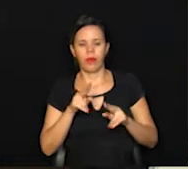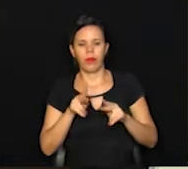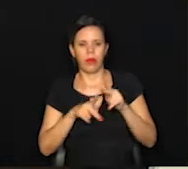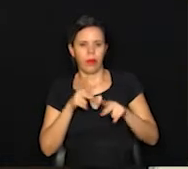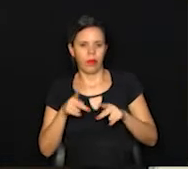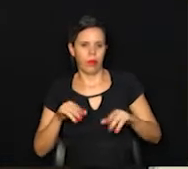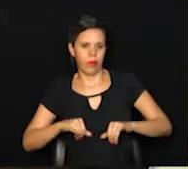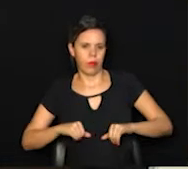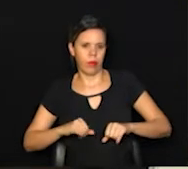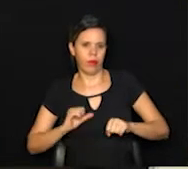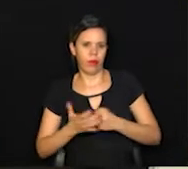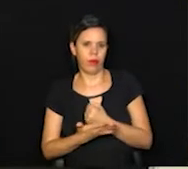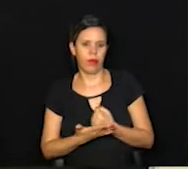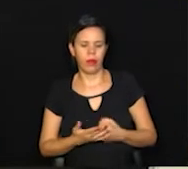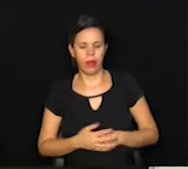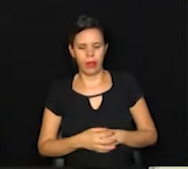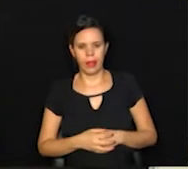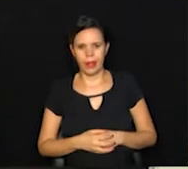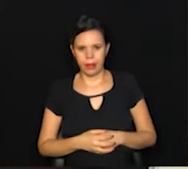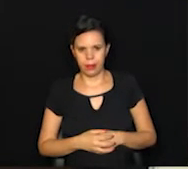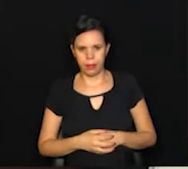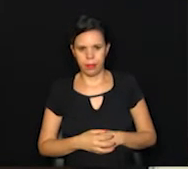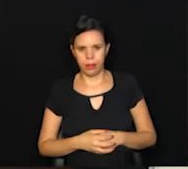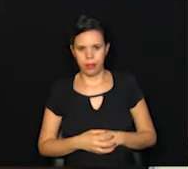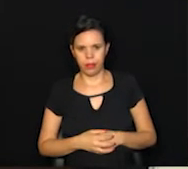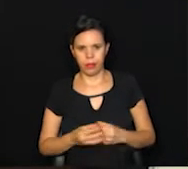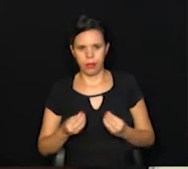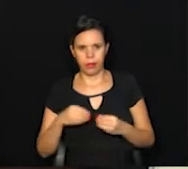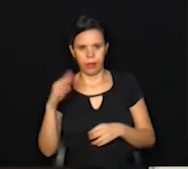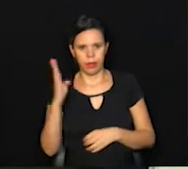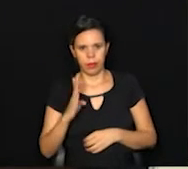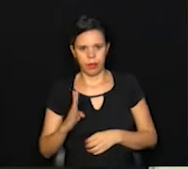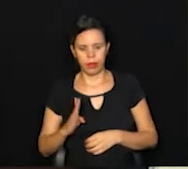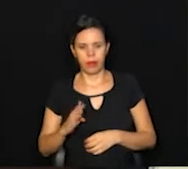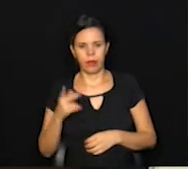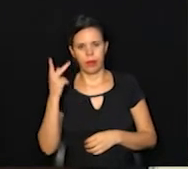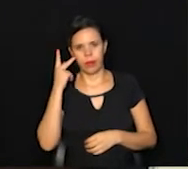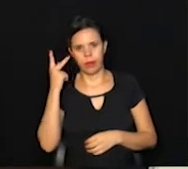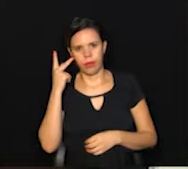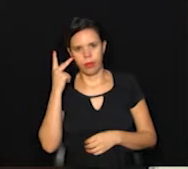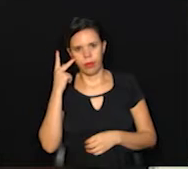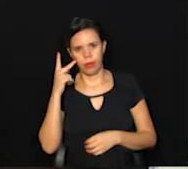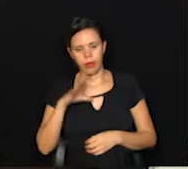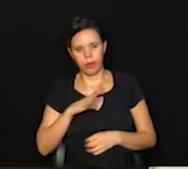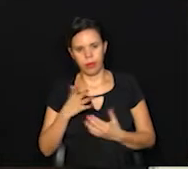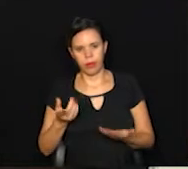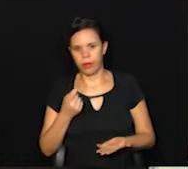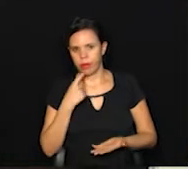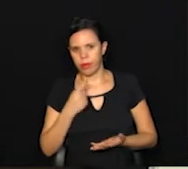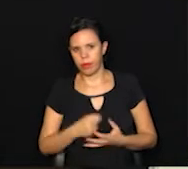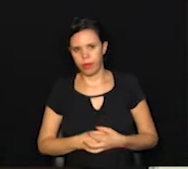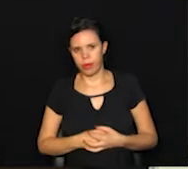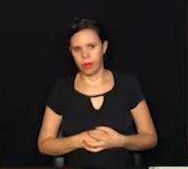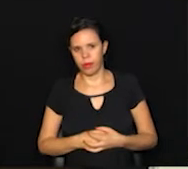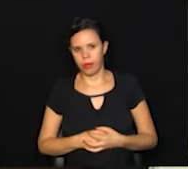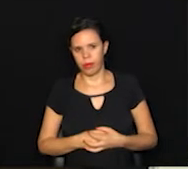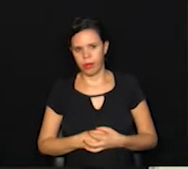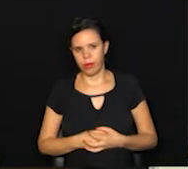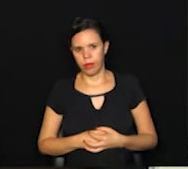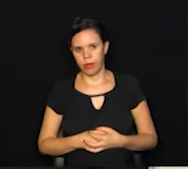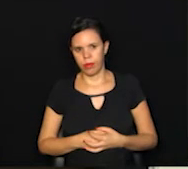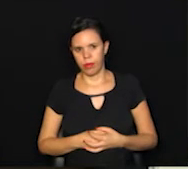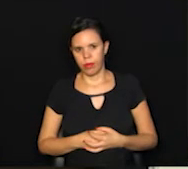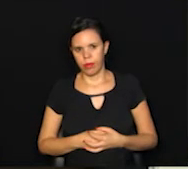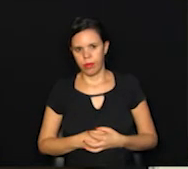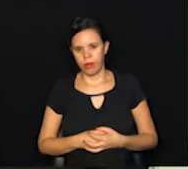do Covid-19 que tanto tem assolado o Brasil, o São Paulo e a nossa cidade de Campinas. E também